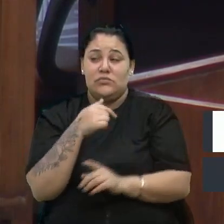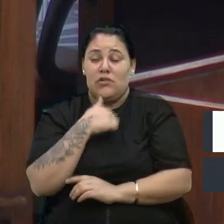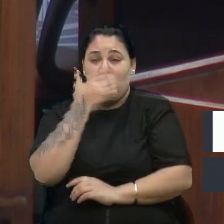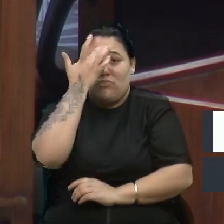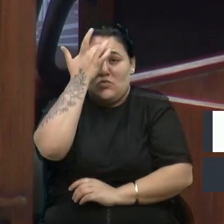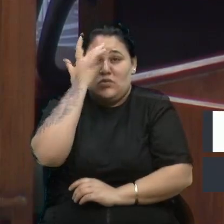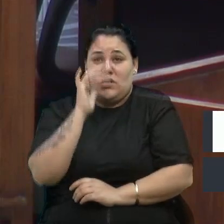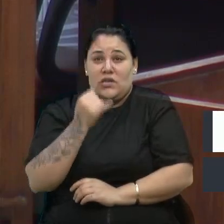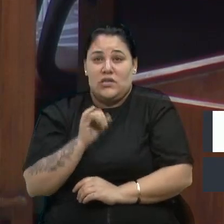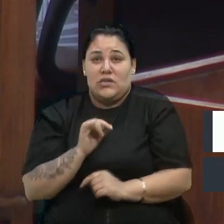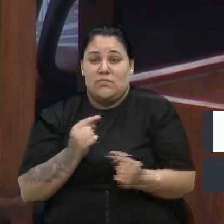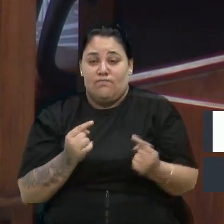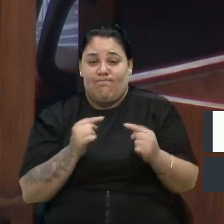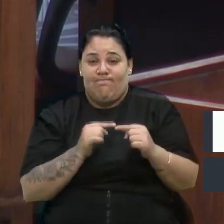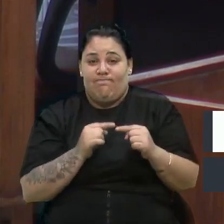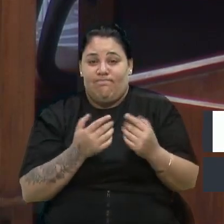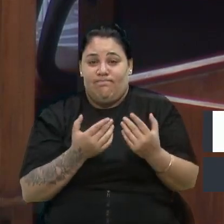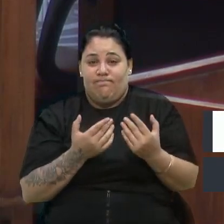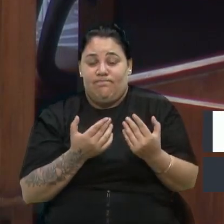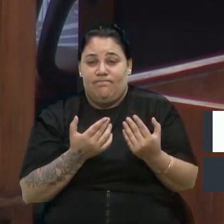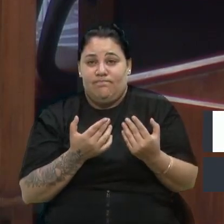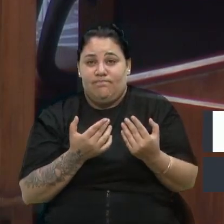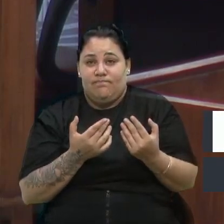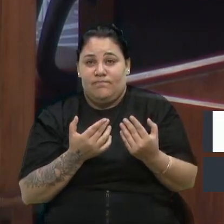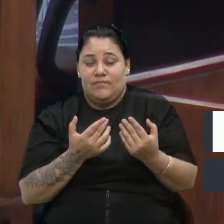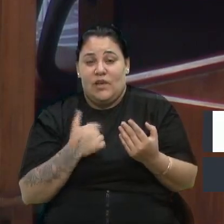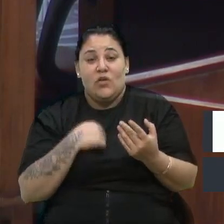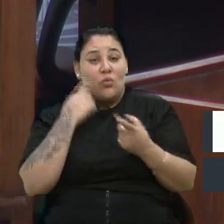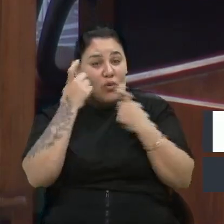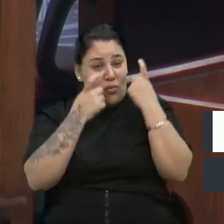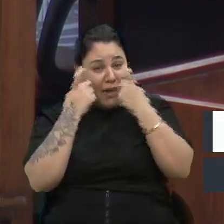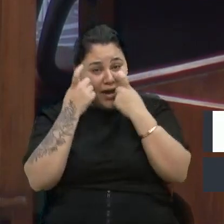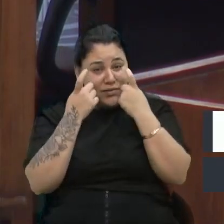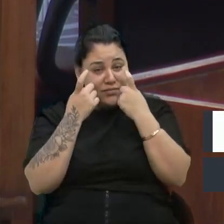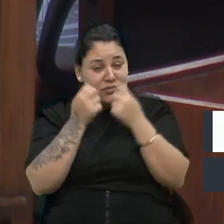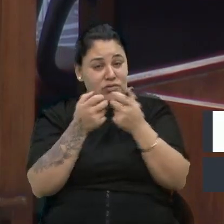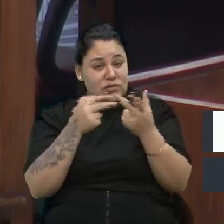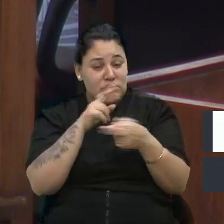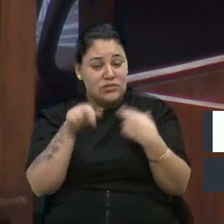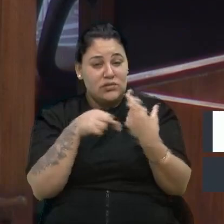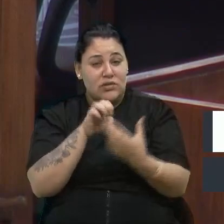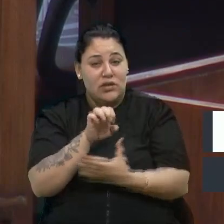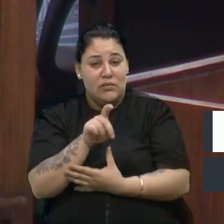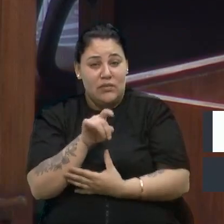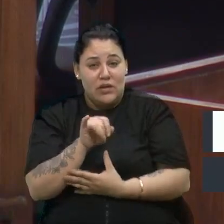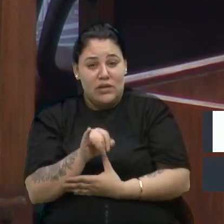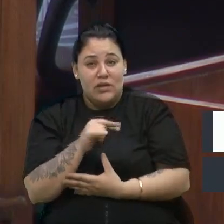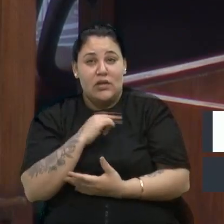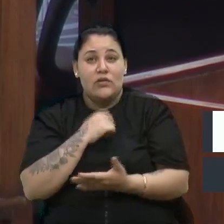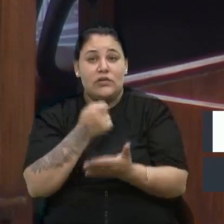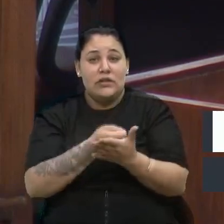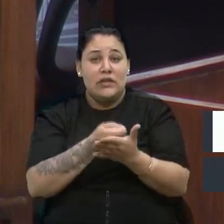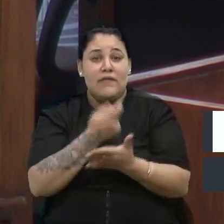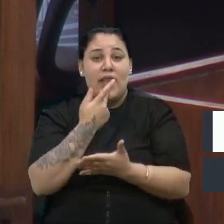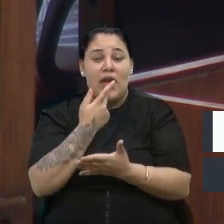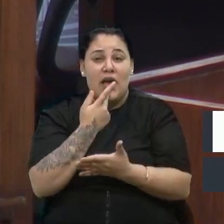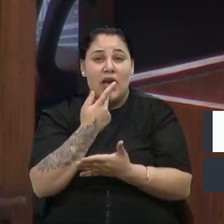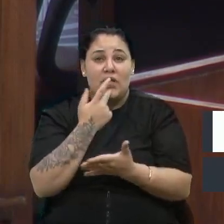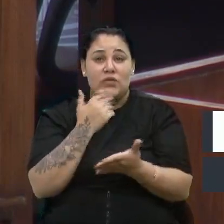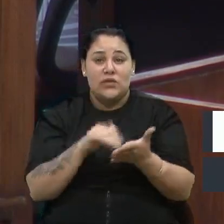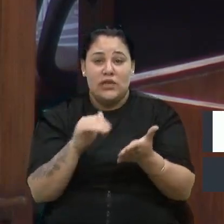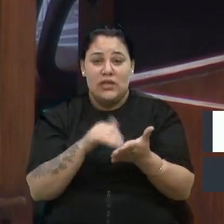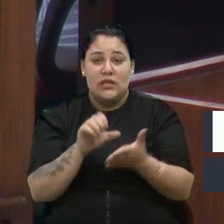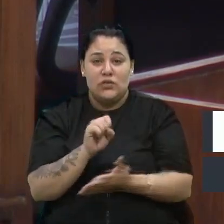procede, me preocupou essa questão dos EPIs, e vou, tentei falar com o secretário Solete, deve estar em alguma